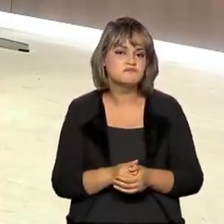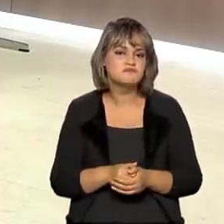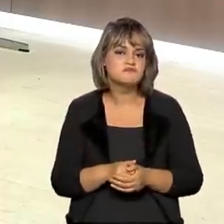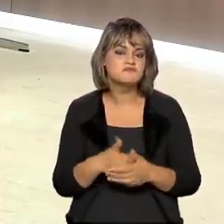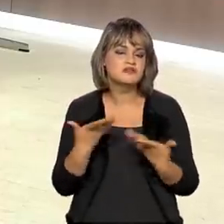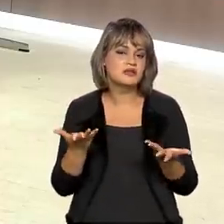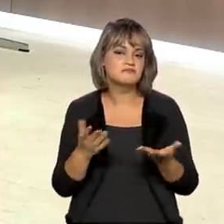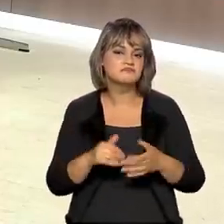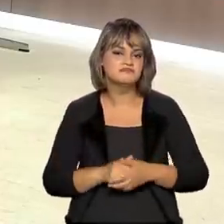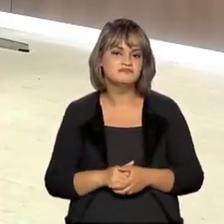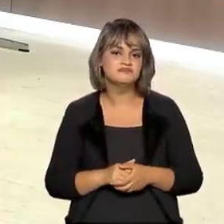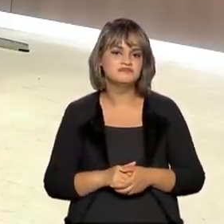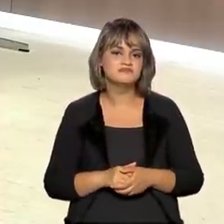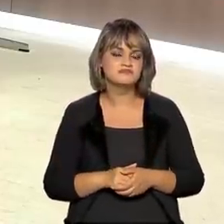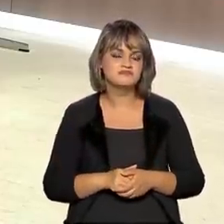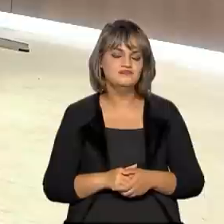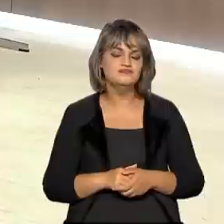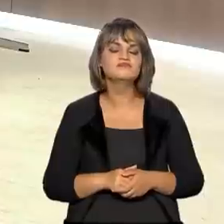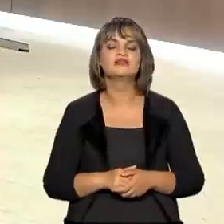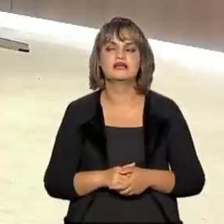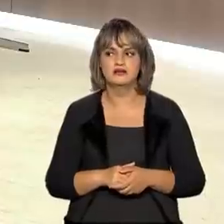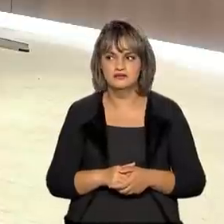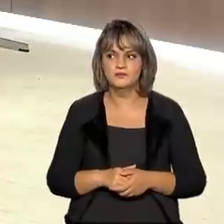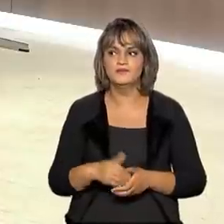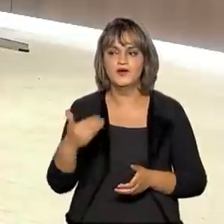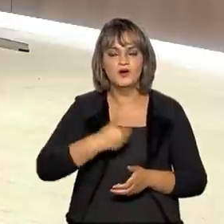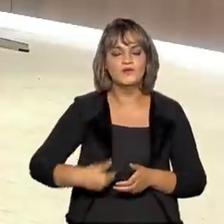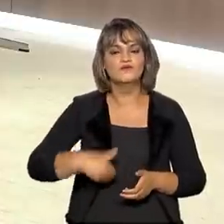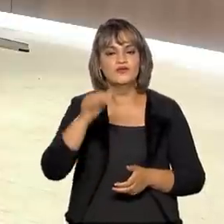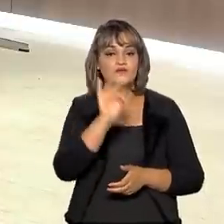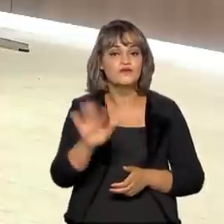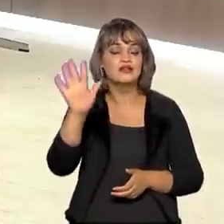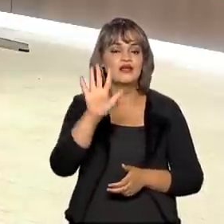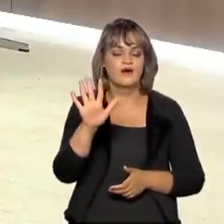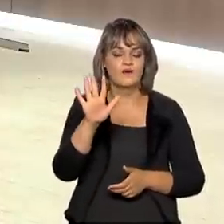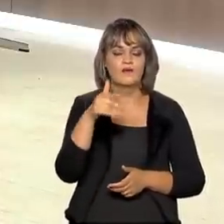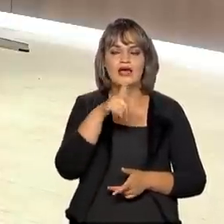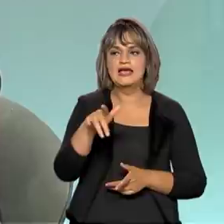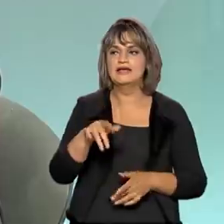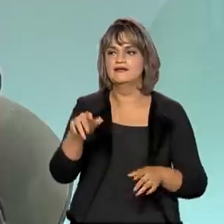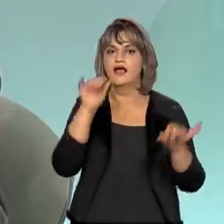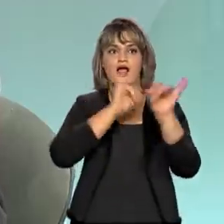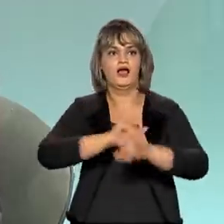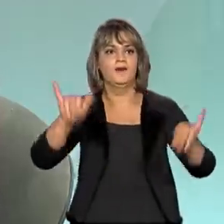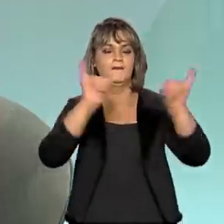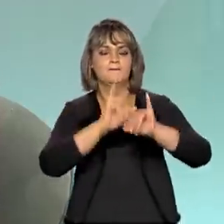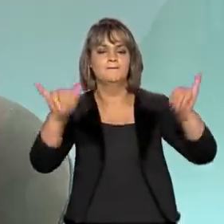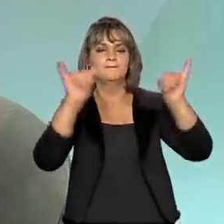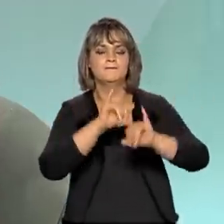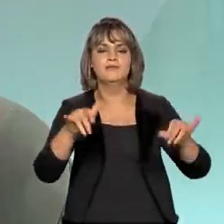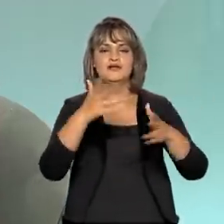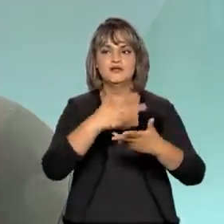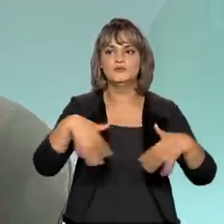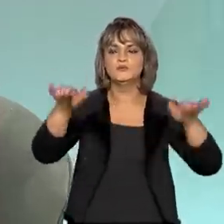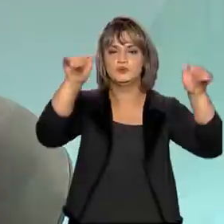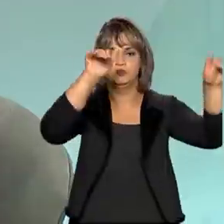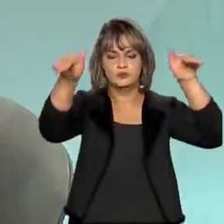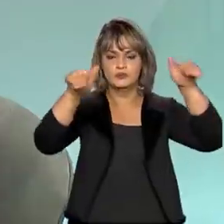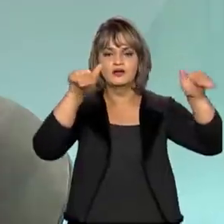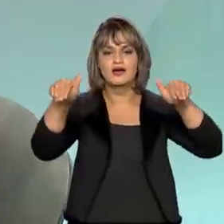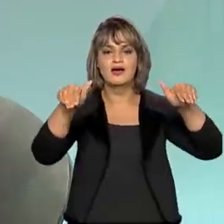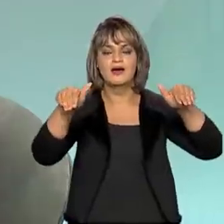órgãos ligados ao governo federal? O governo federal, ele não poderia fazer toda essa campanha e todo esse apelo aos